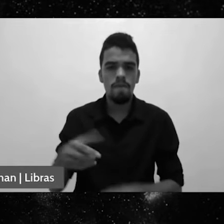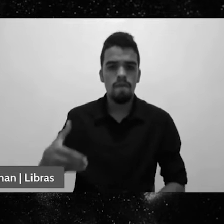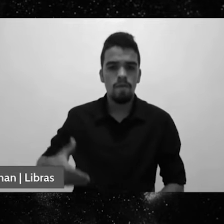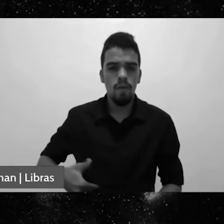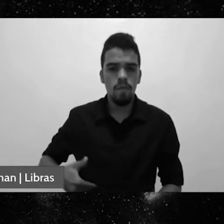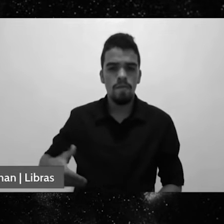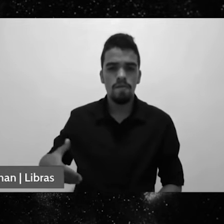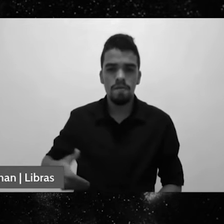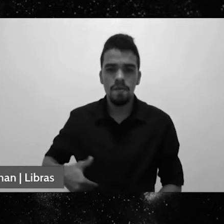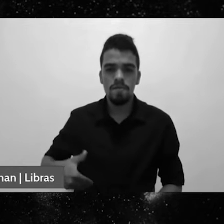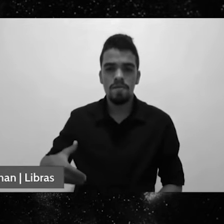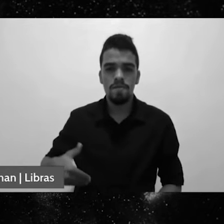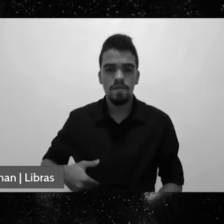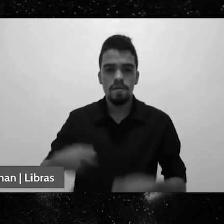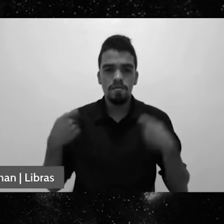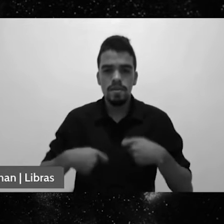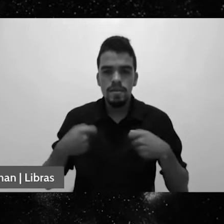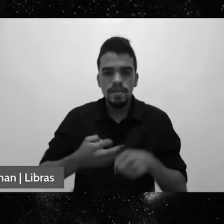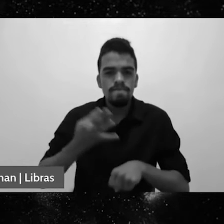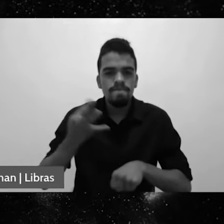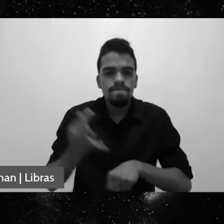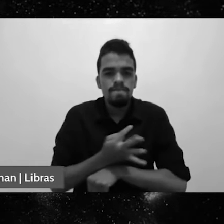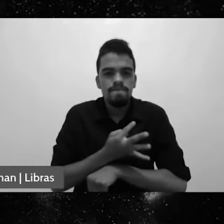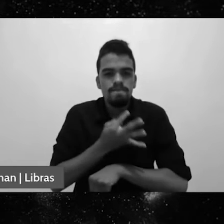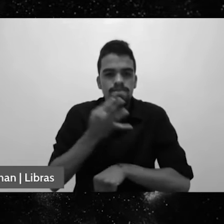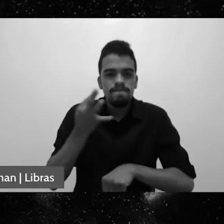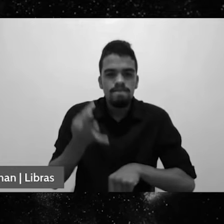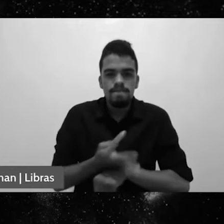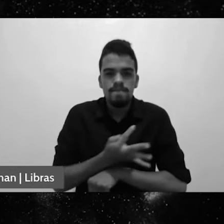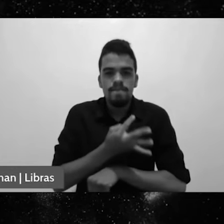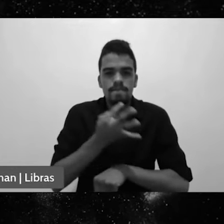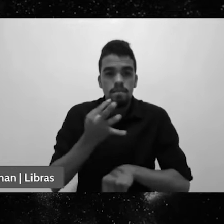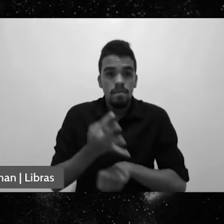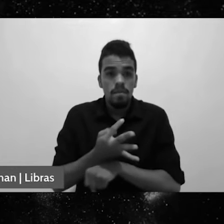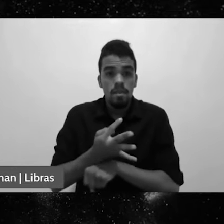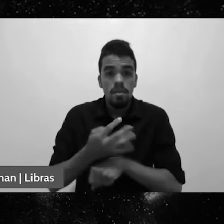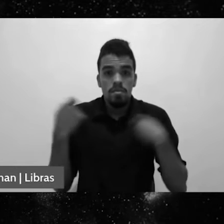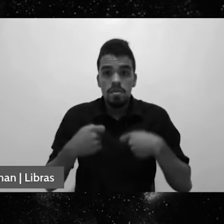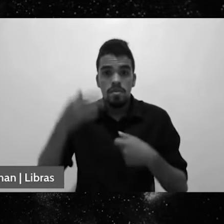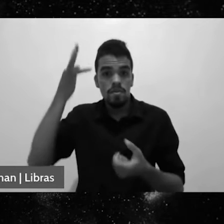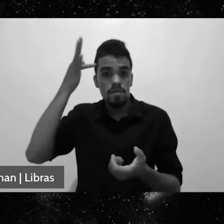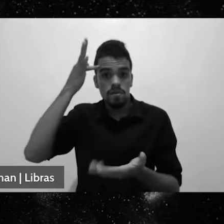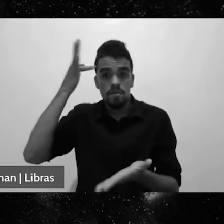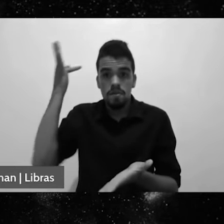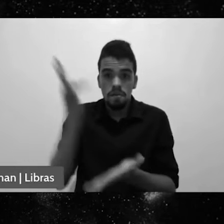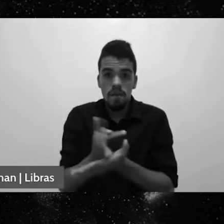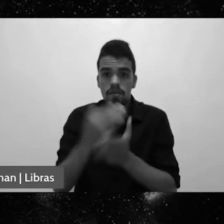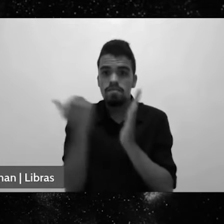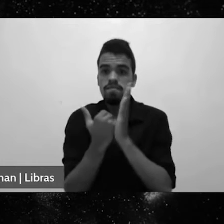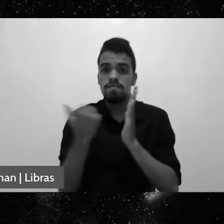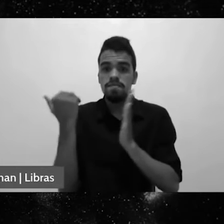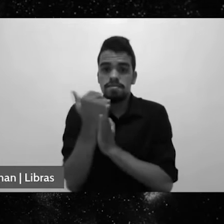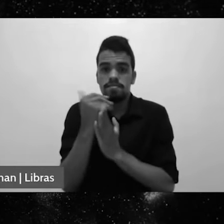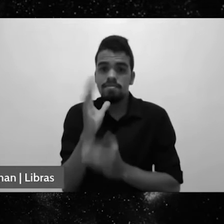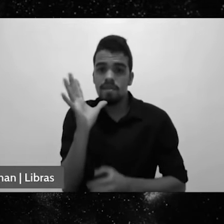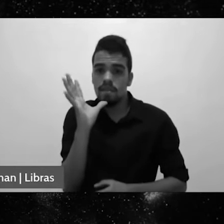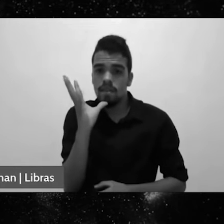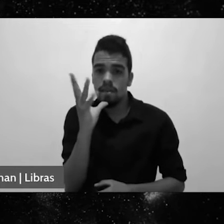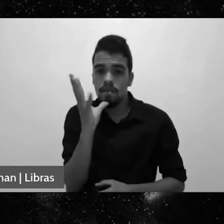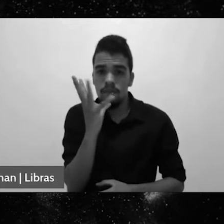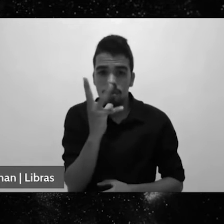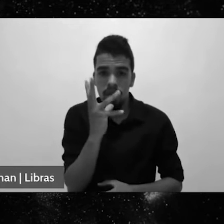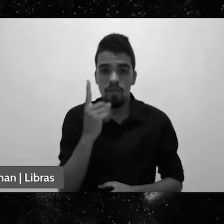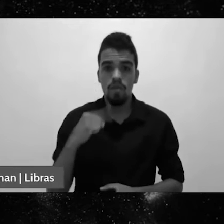Mas fé para suportar a demora. Porque nós gostaríamos que Jesus viesse mais cedo,